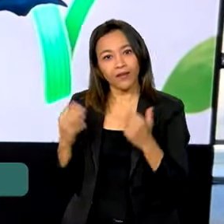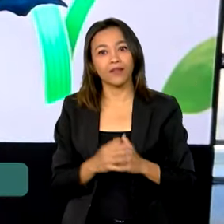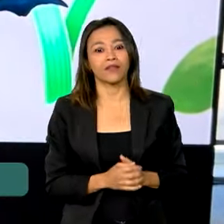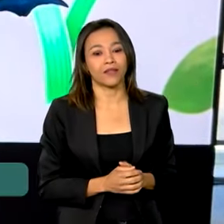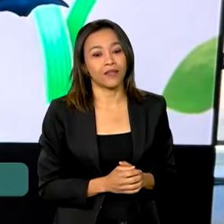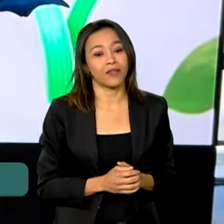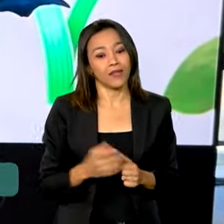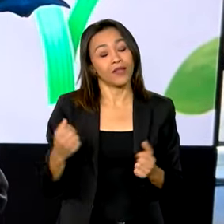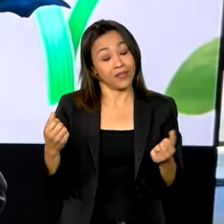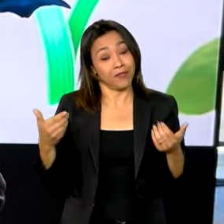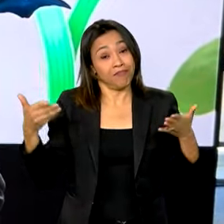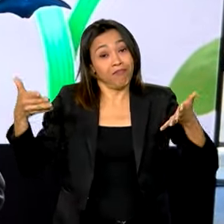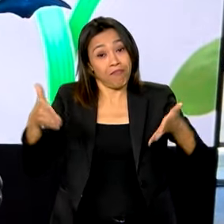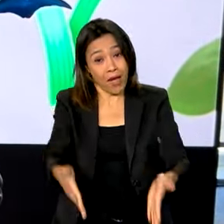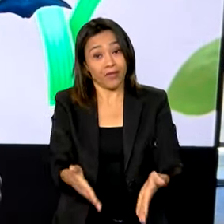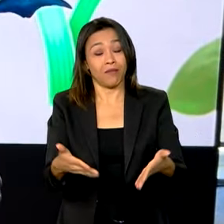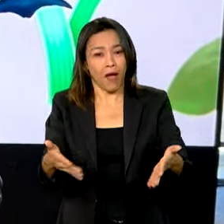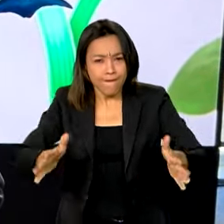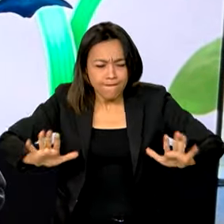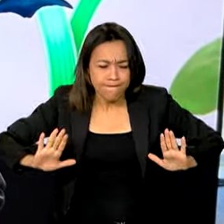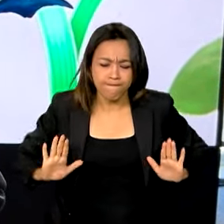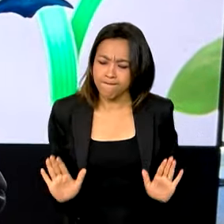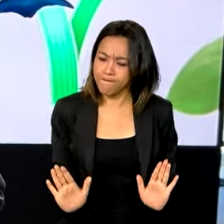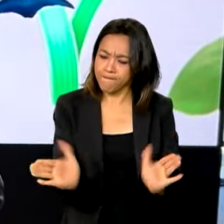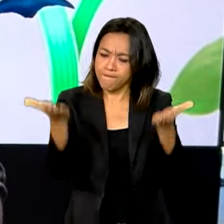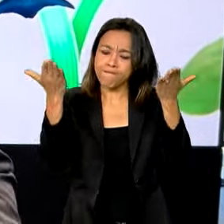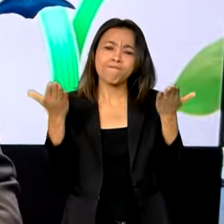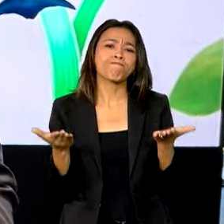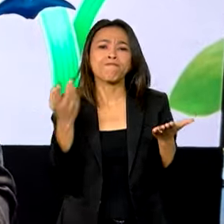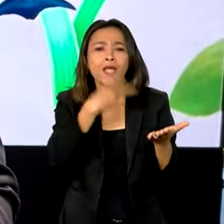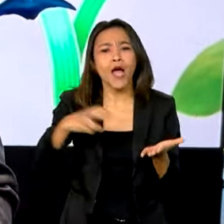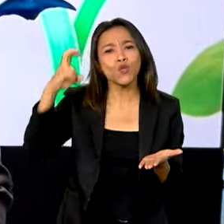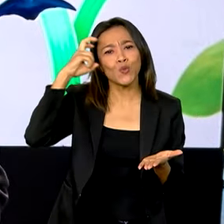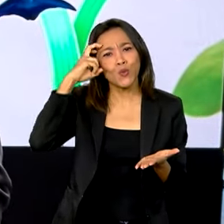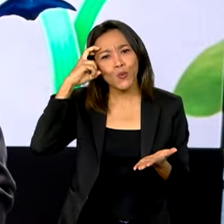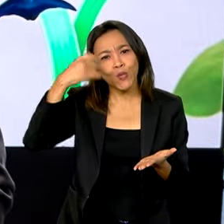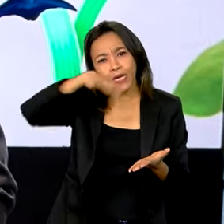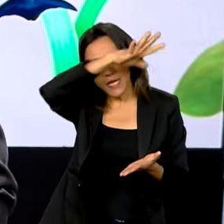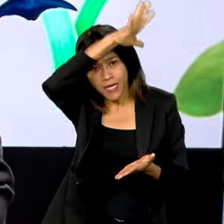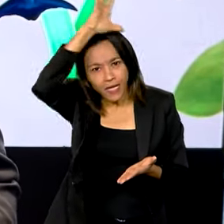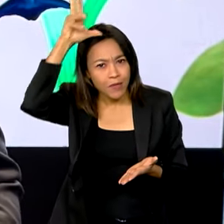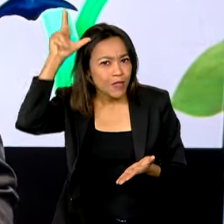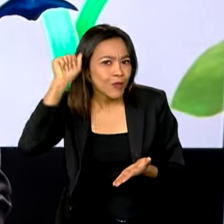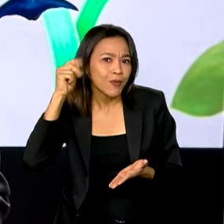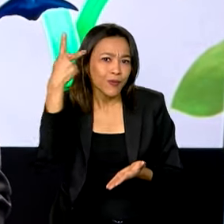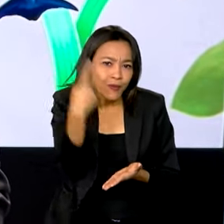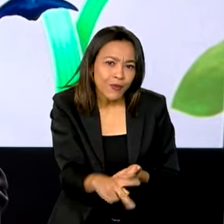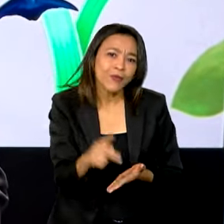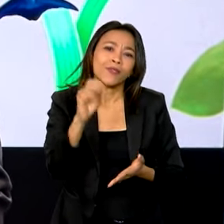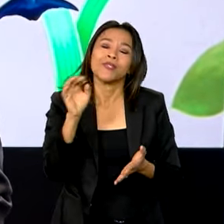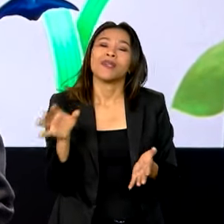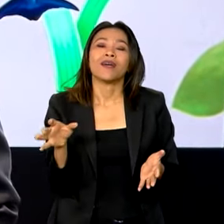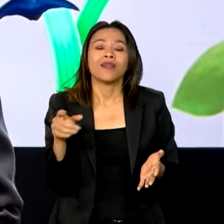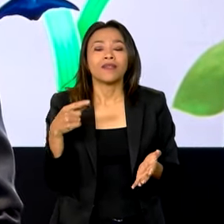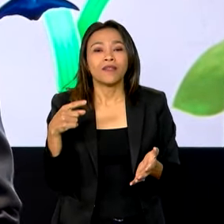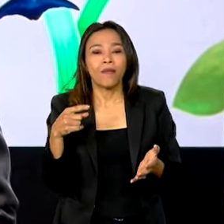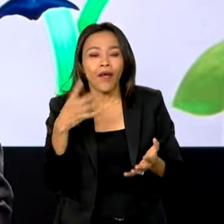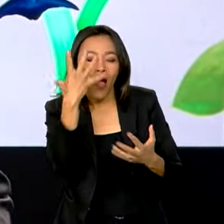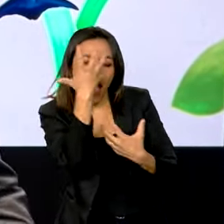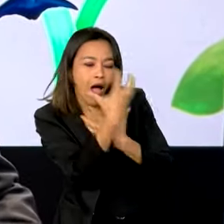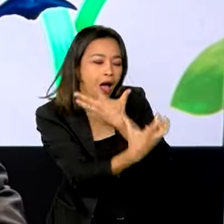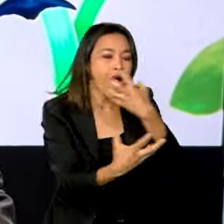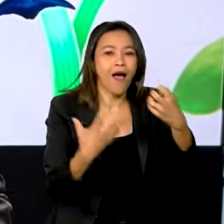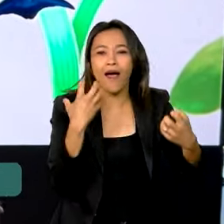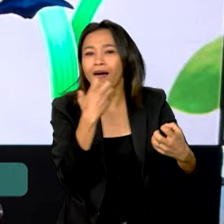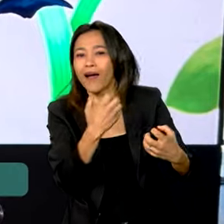forma, impulsionando a cultura da Amazônia, favorecendo o que os nossos atrativos turísticos, especialmente